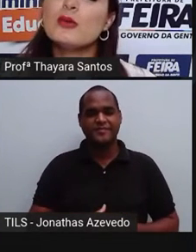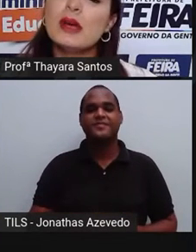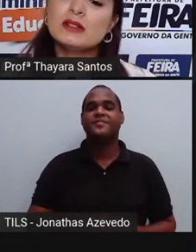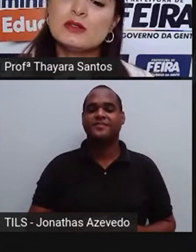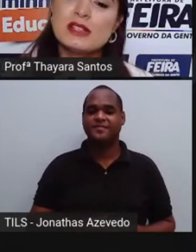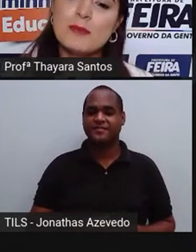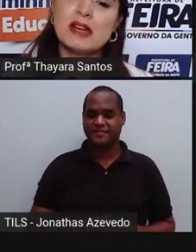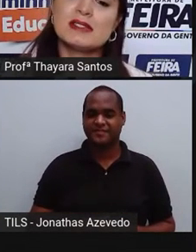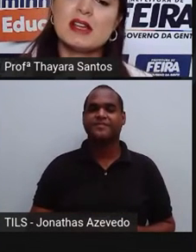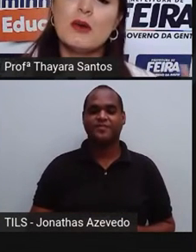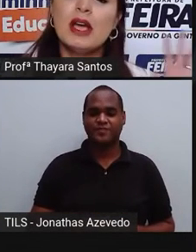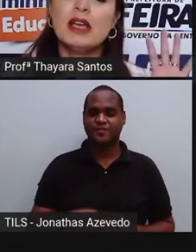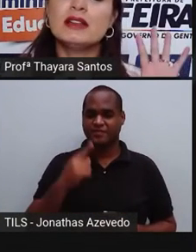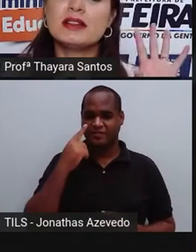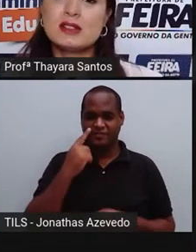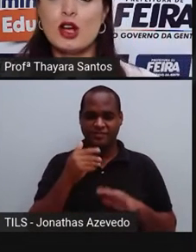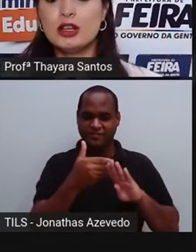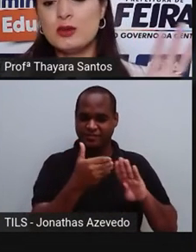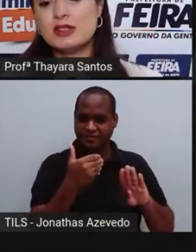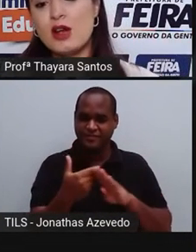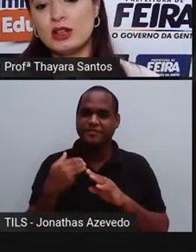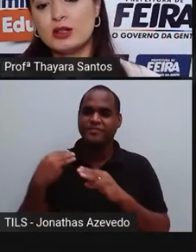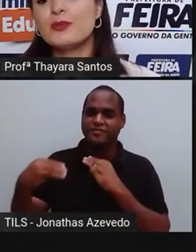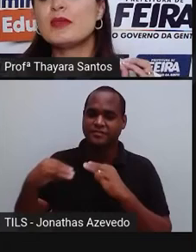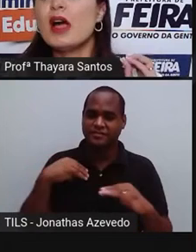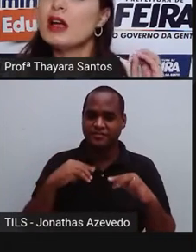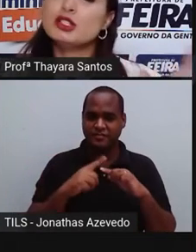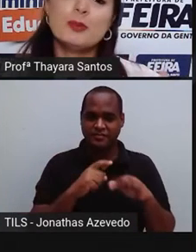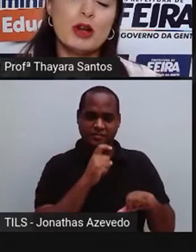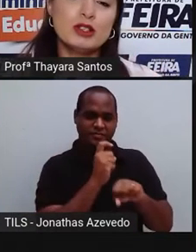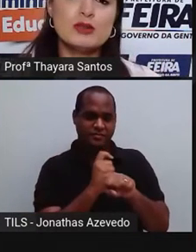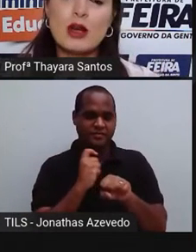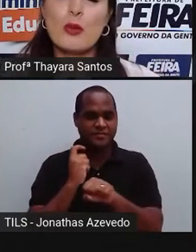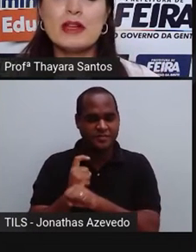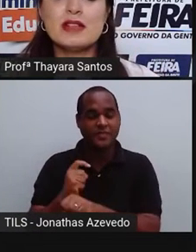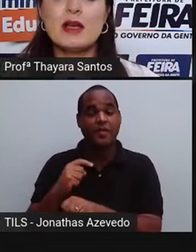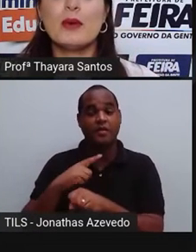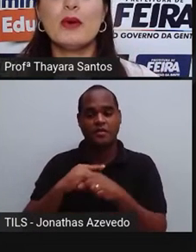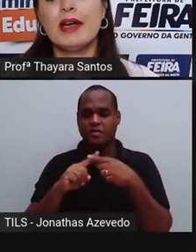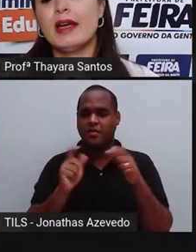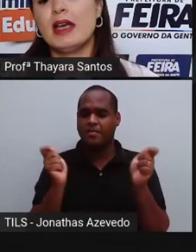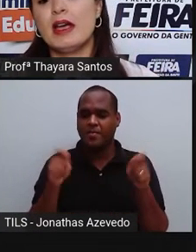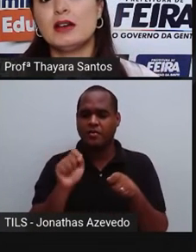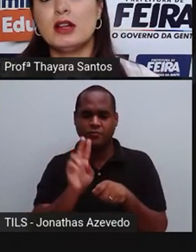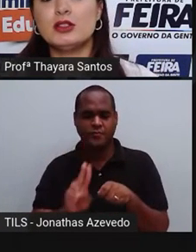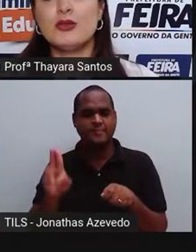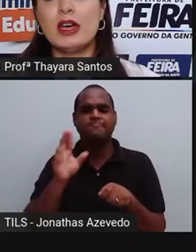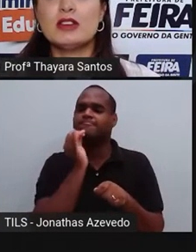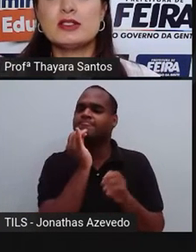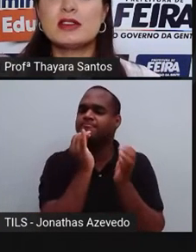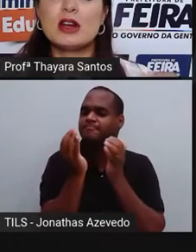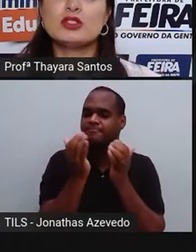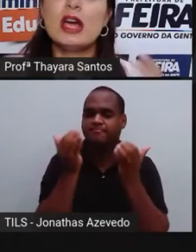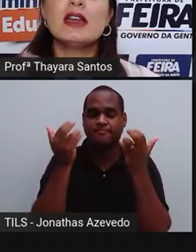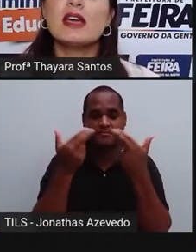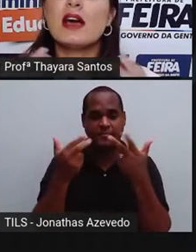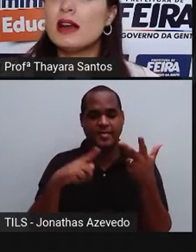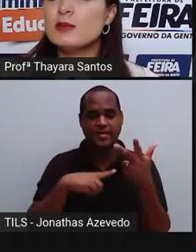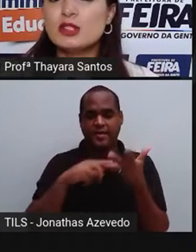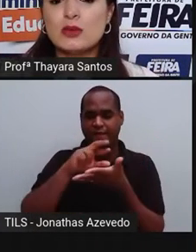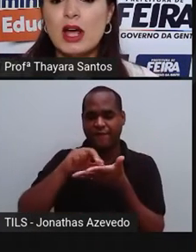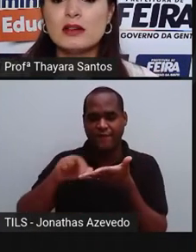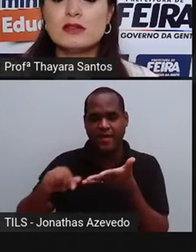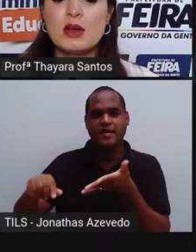Agora, o método de separação entre sólido e sólido. A gente pode usar como exemplo diferentes grãos de